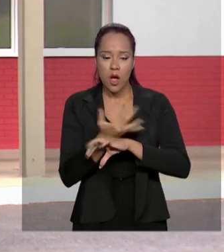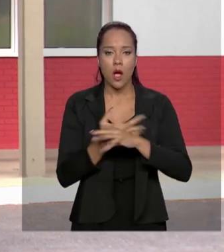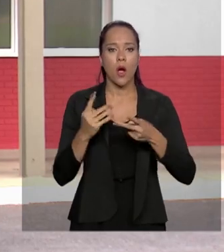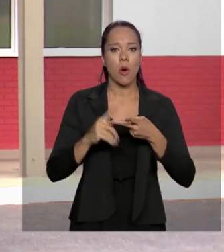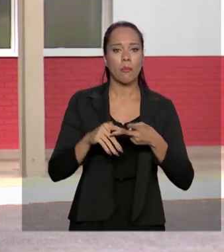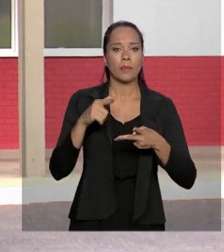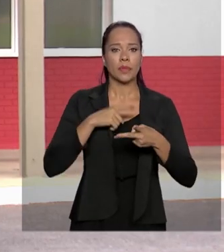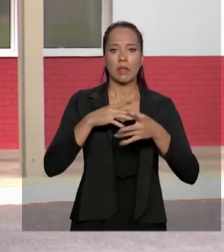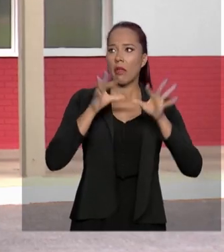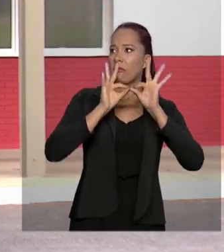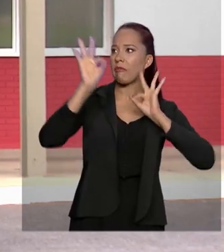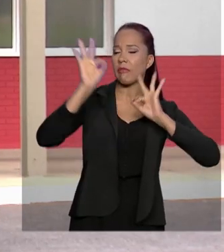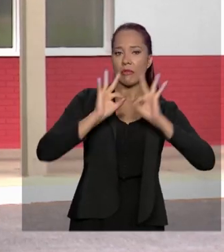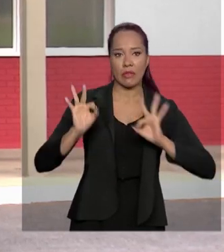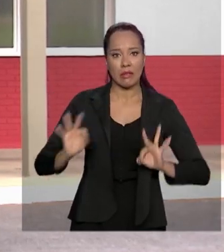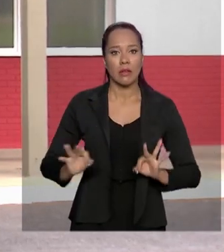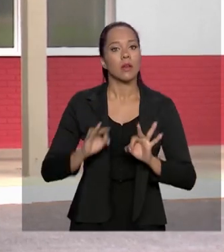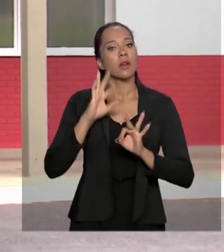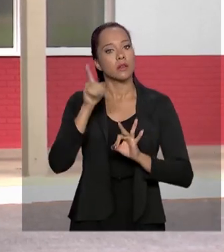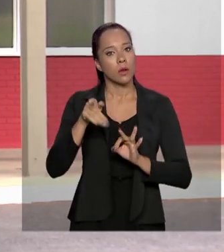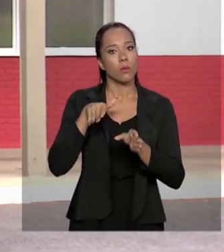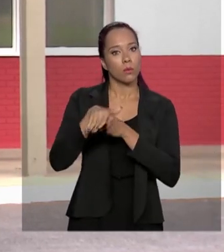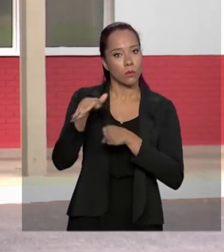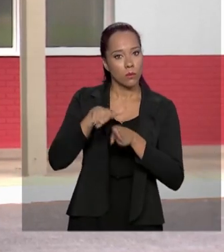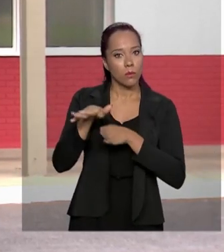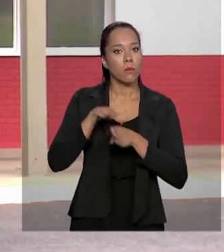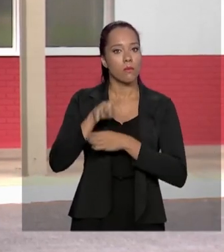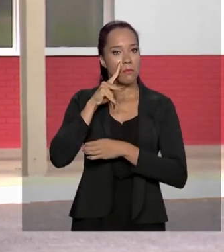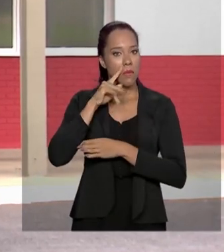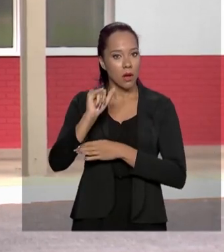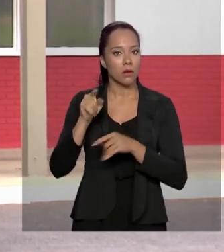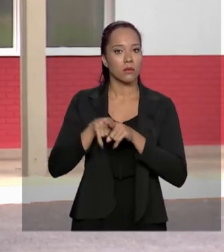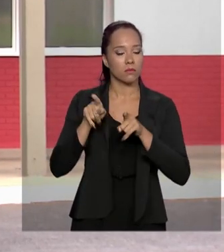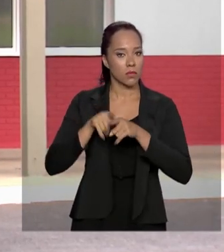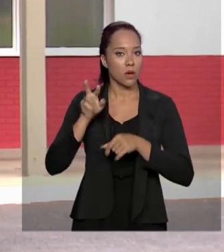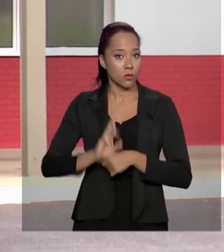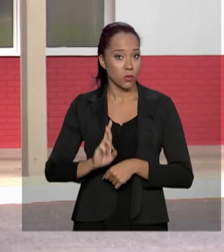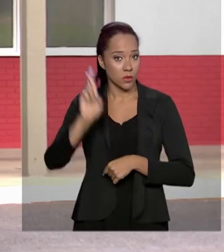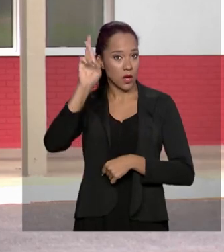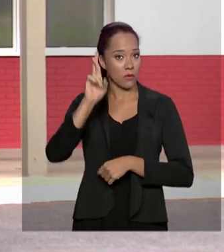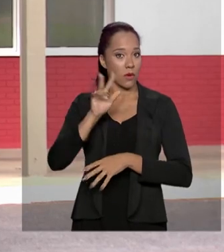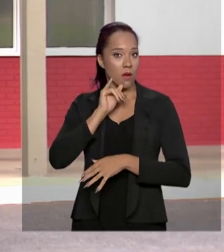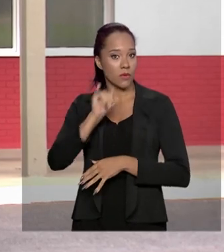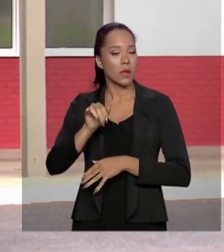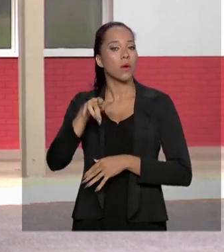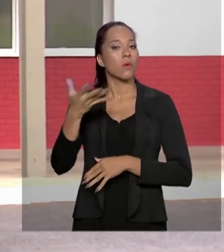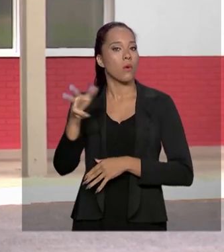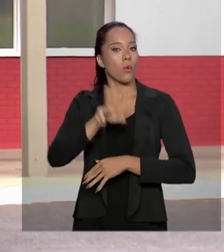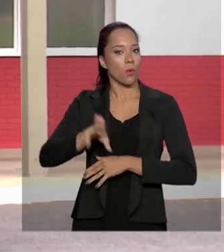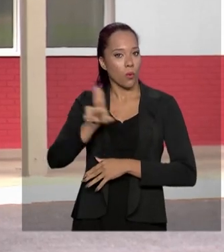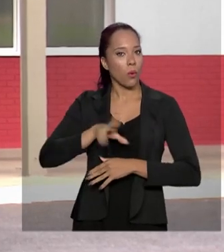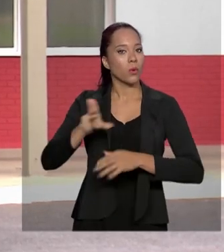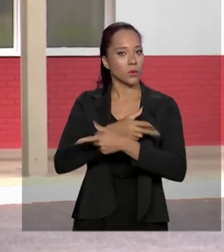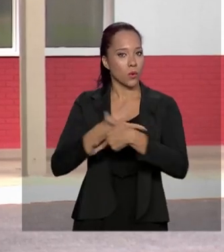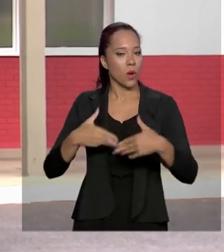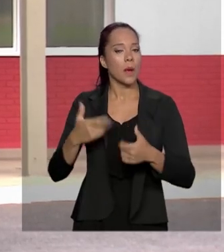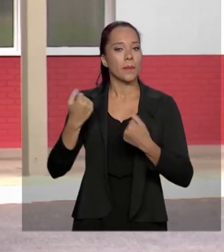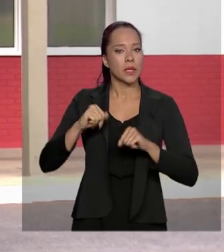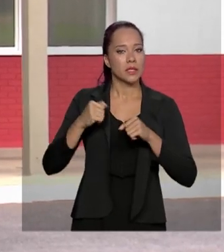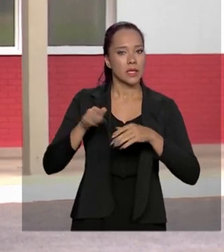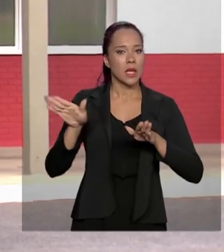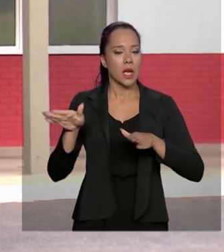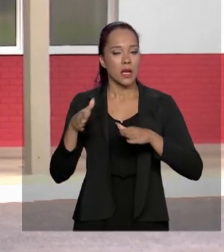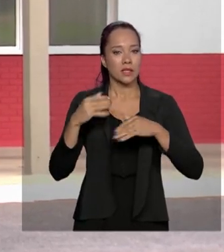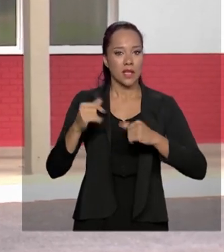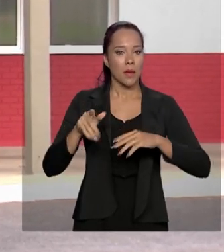expostos, então a gente orienta para os pais e responsáveis que quando, utilizando esse equipamento, coloquem os cabos das